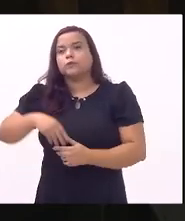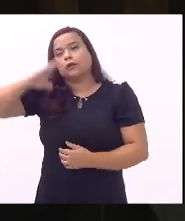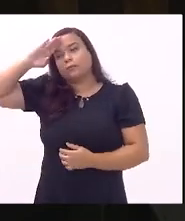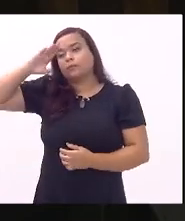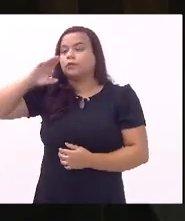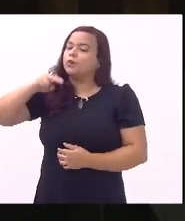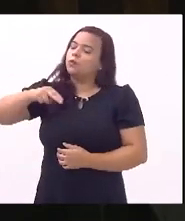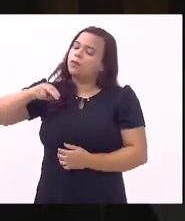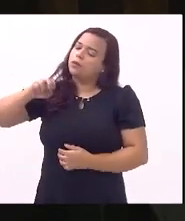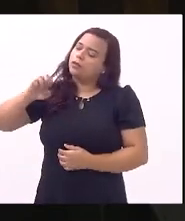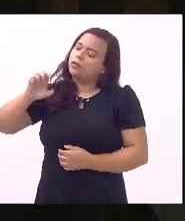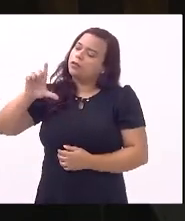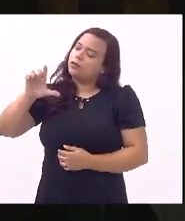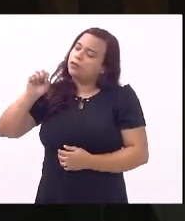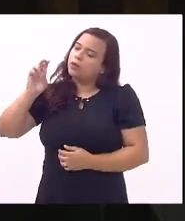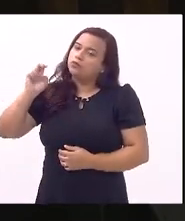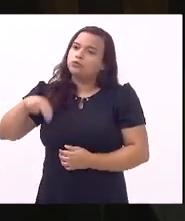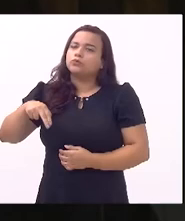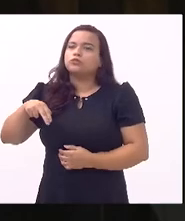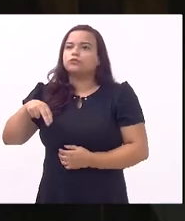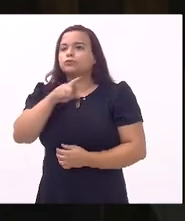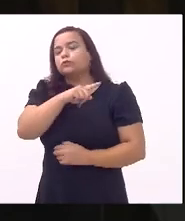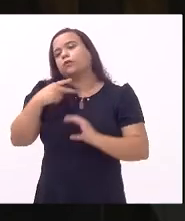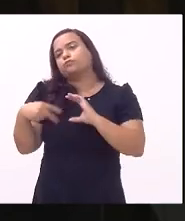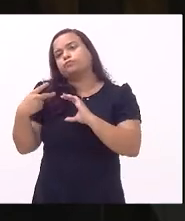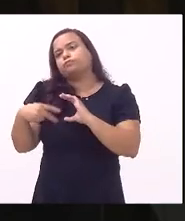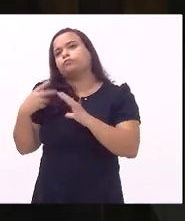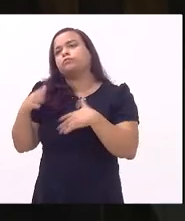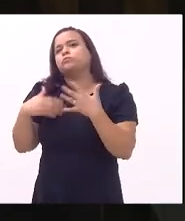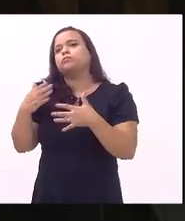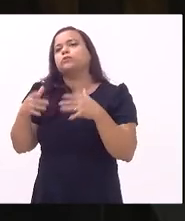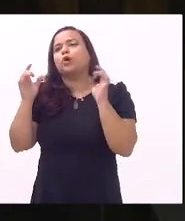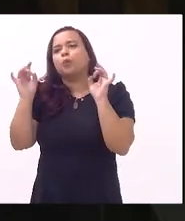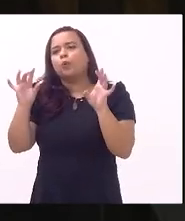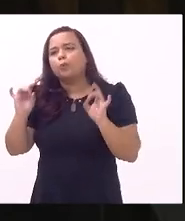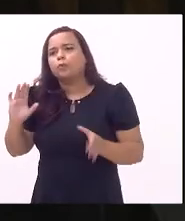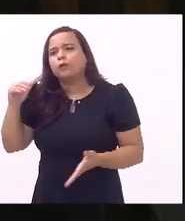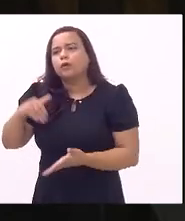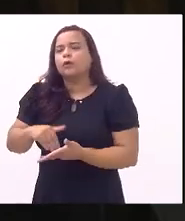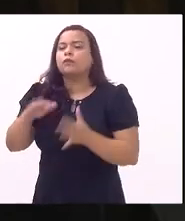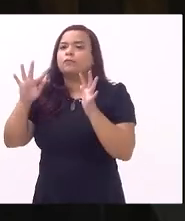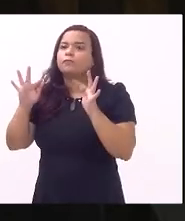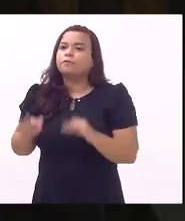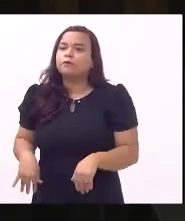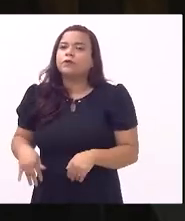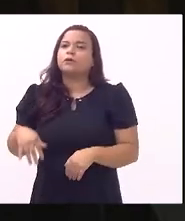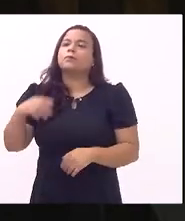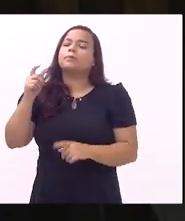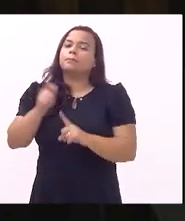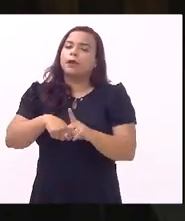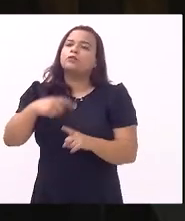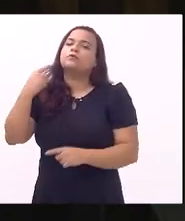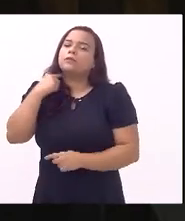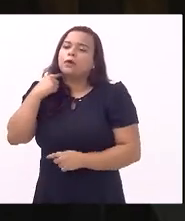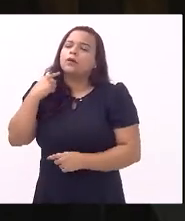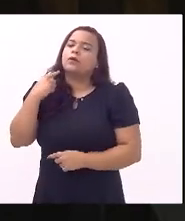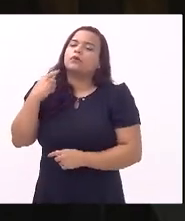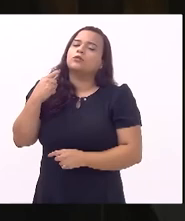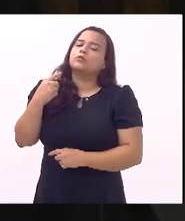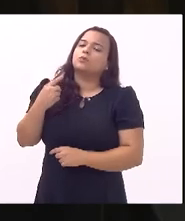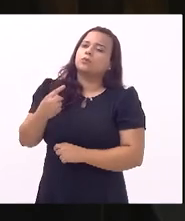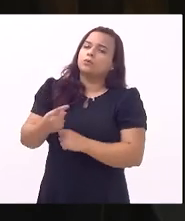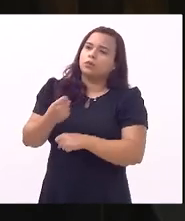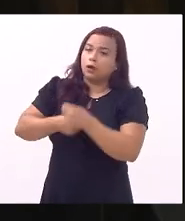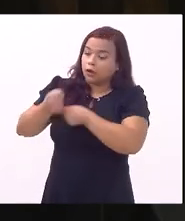Câmara Municipal cumpri essa missão até final de maio de 2021 quando vi início de junho